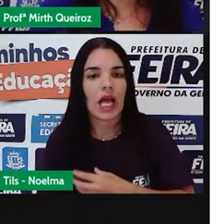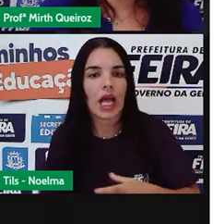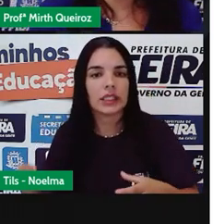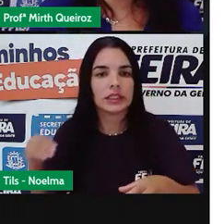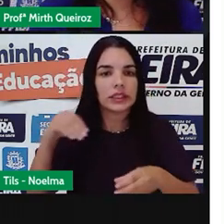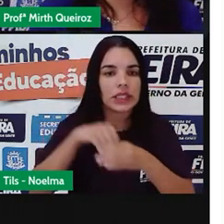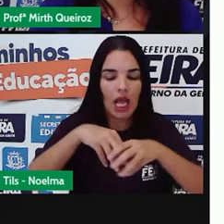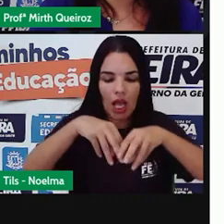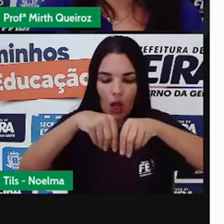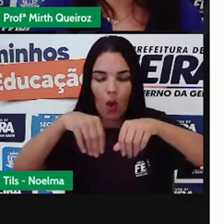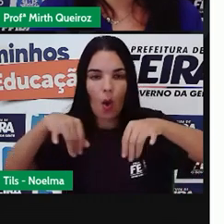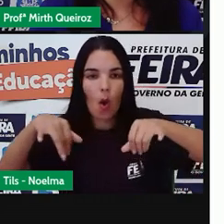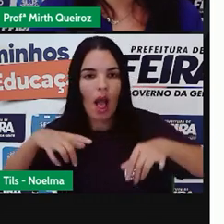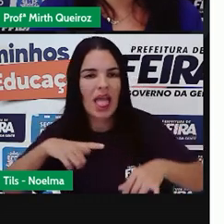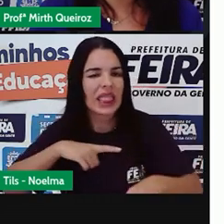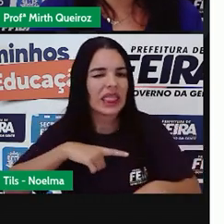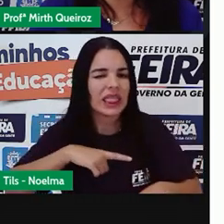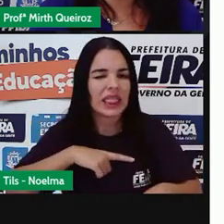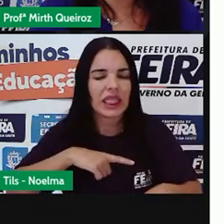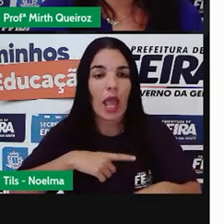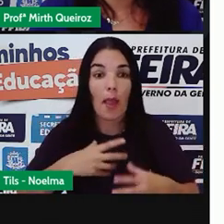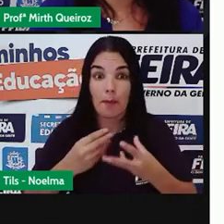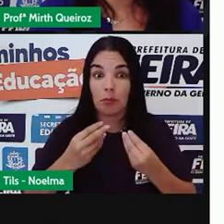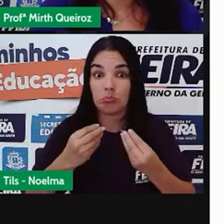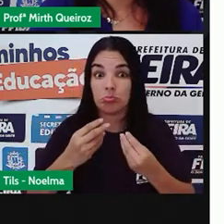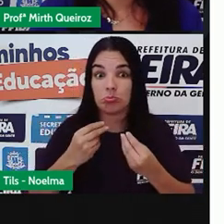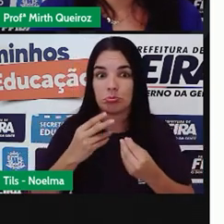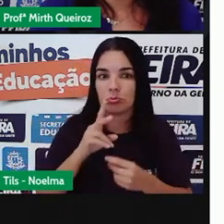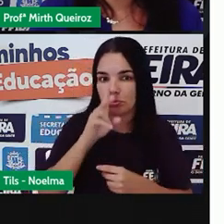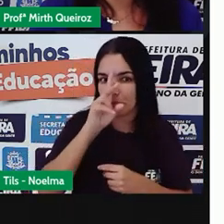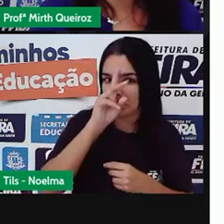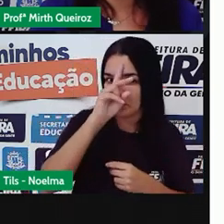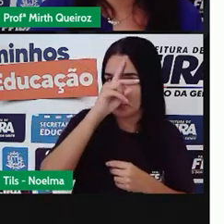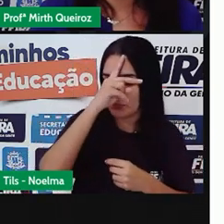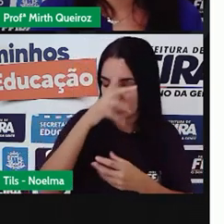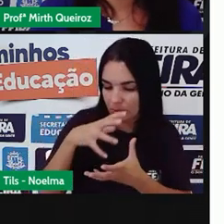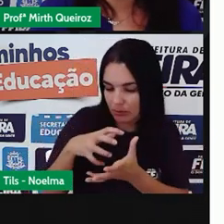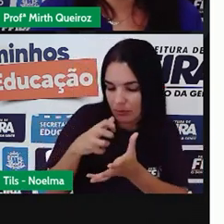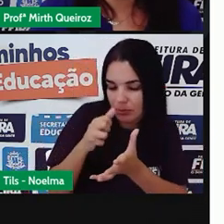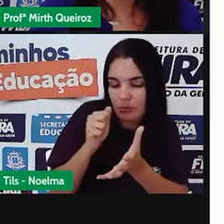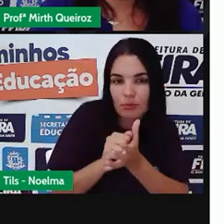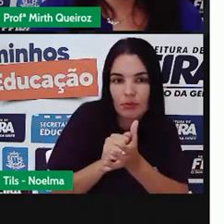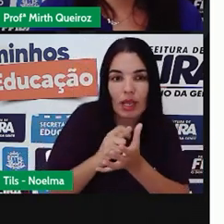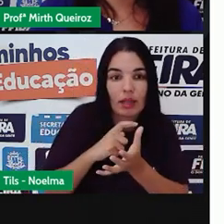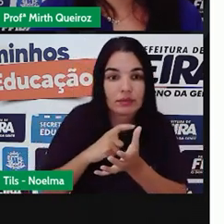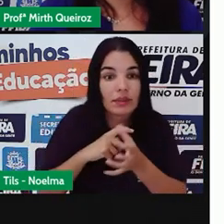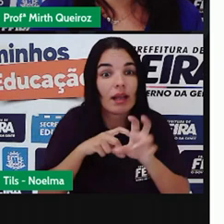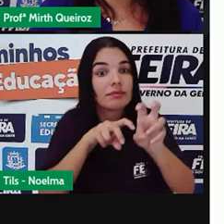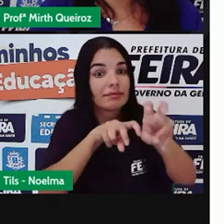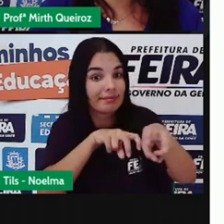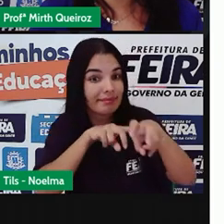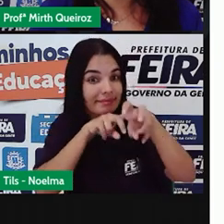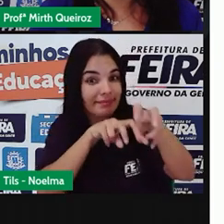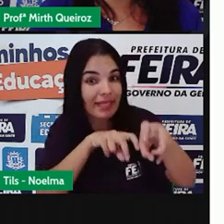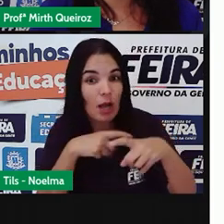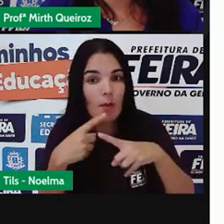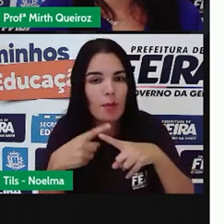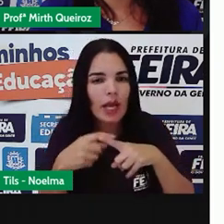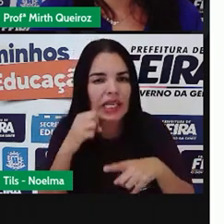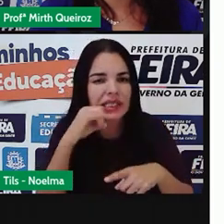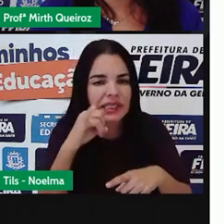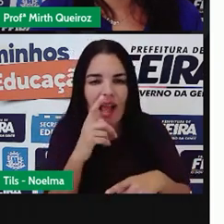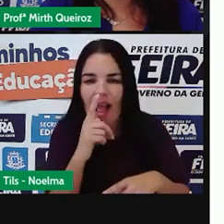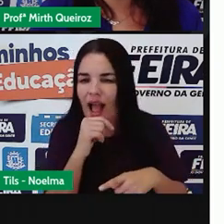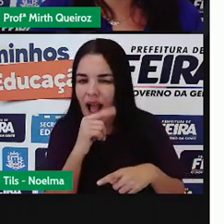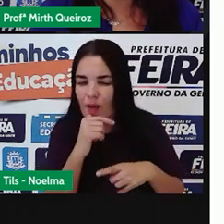Apresenta uma grande quantidade de nutrientes e possibilita a produção agrícola. Pois, após ter molhado,